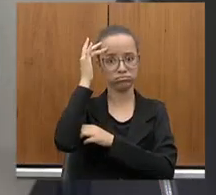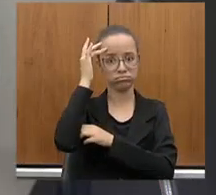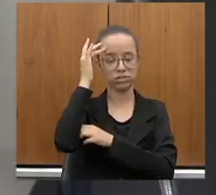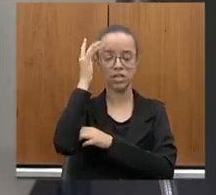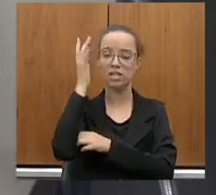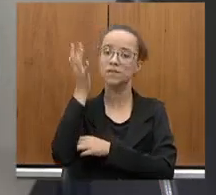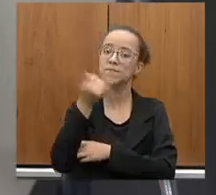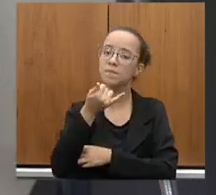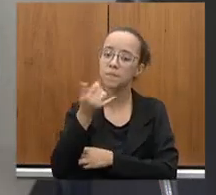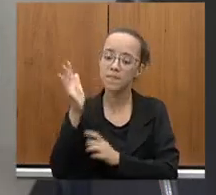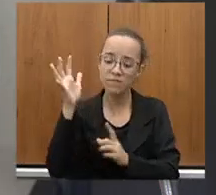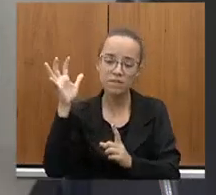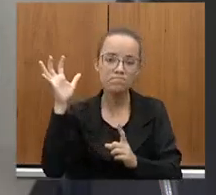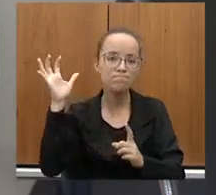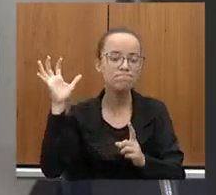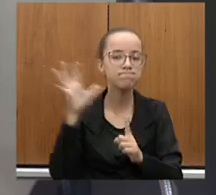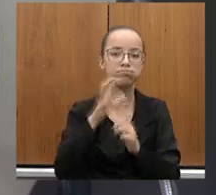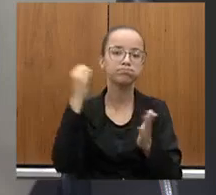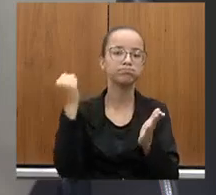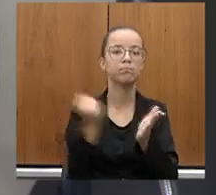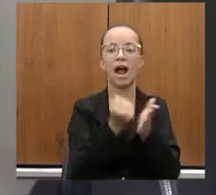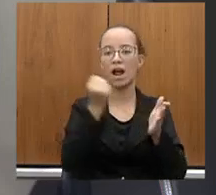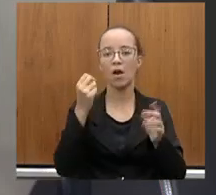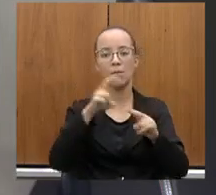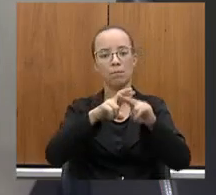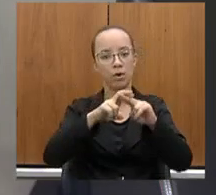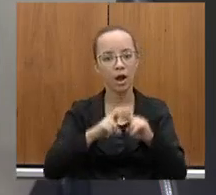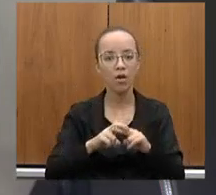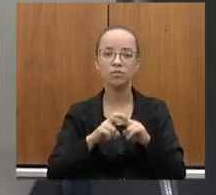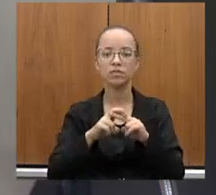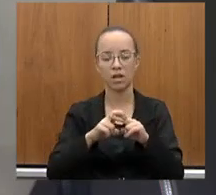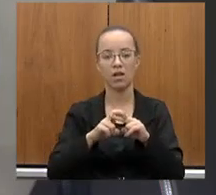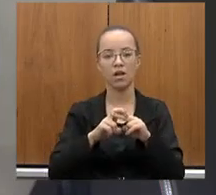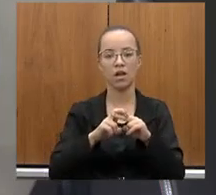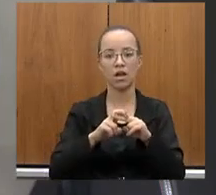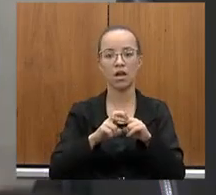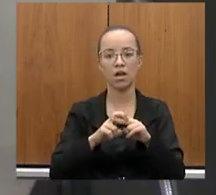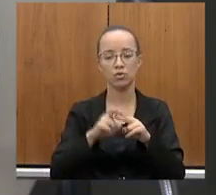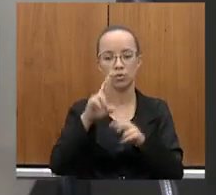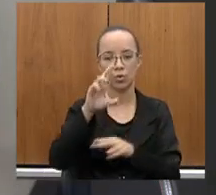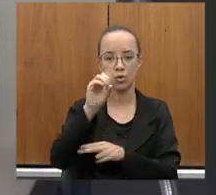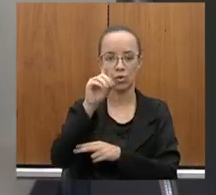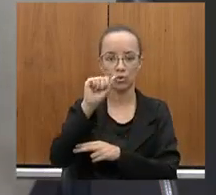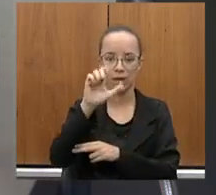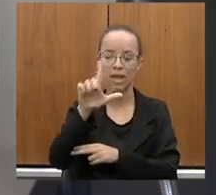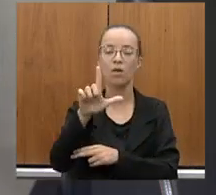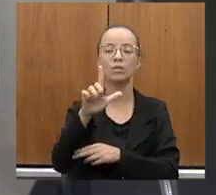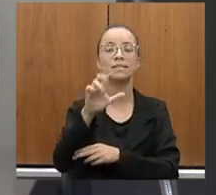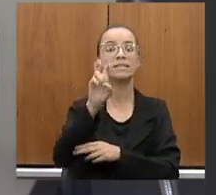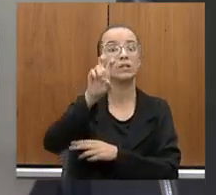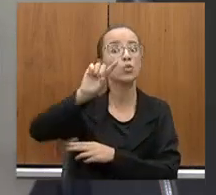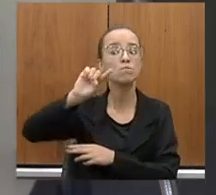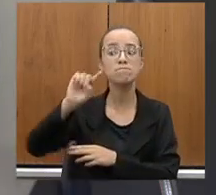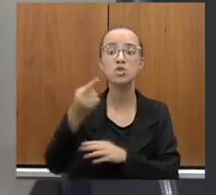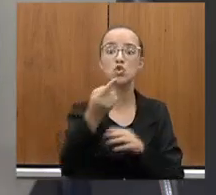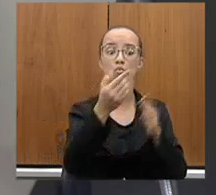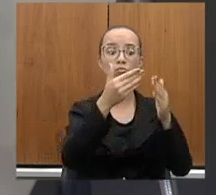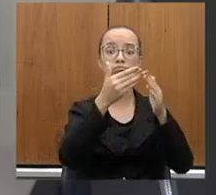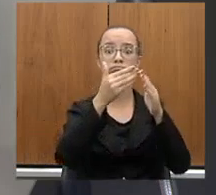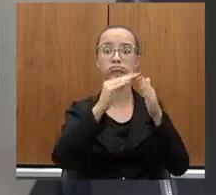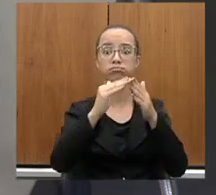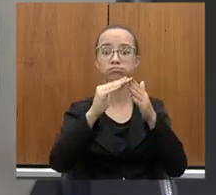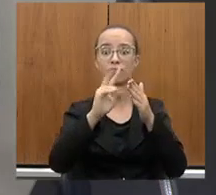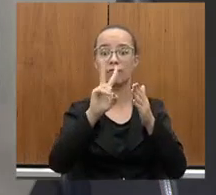diretamente impactadas pelo rodoanel proposto pelo governo Zema. 5 mil desapropriações. Estou falando só de dados